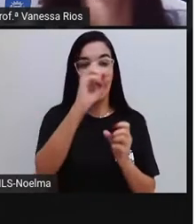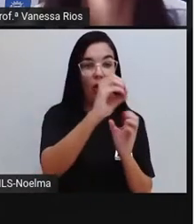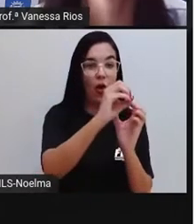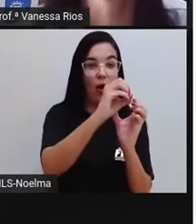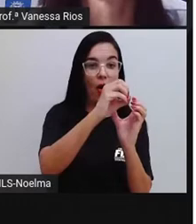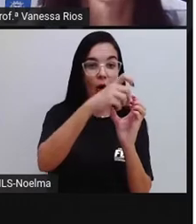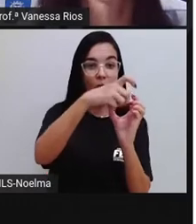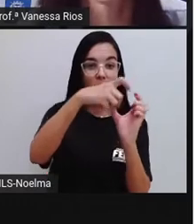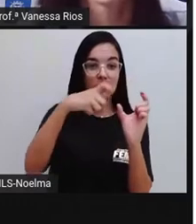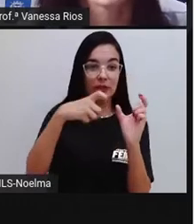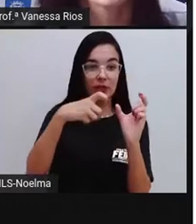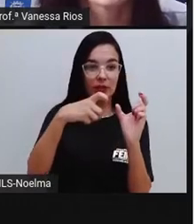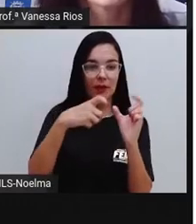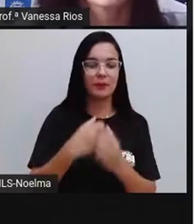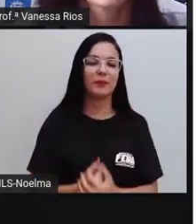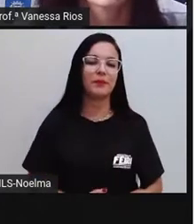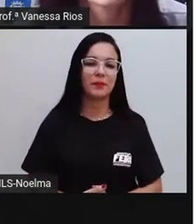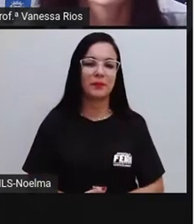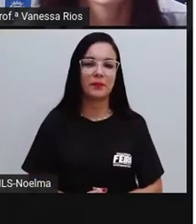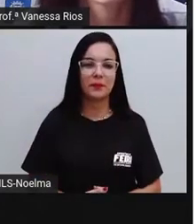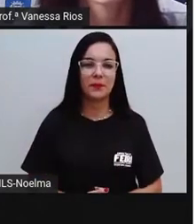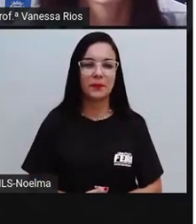oxífonos. Então, de olho no vídeo.